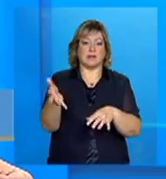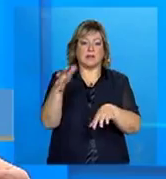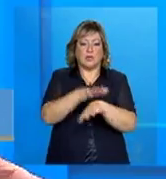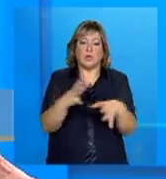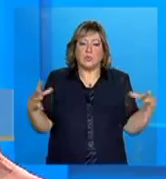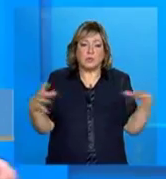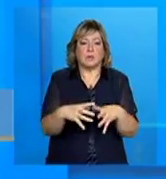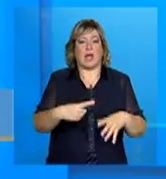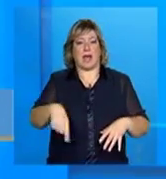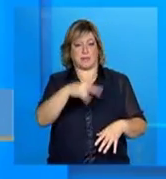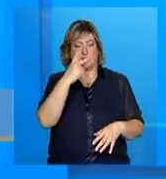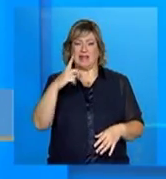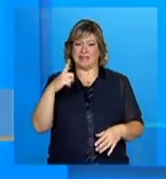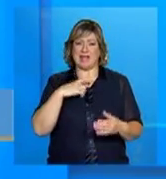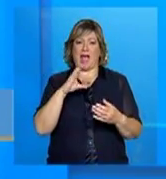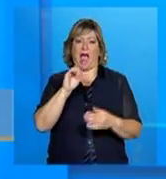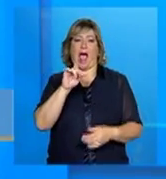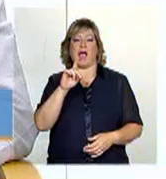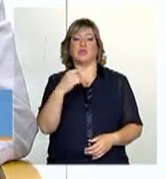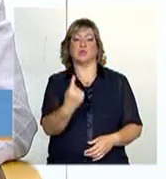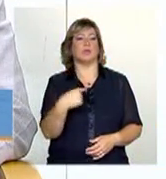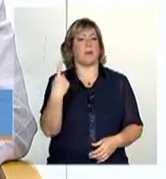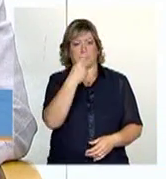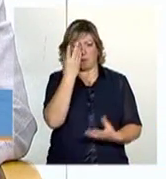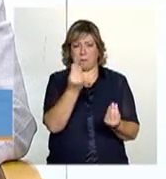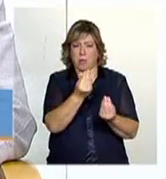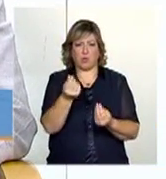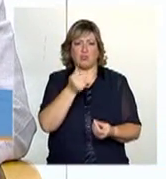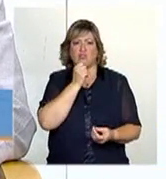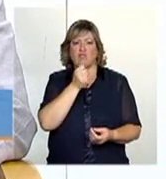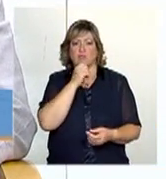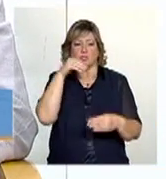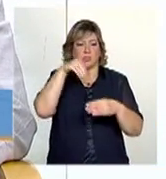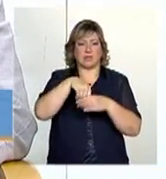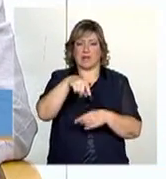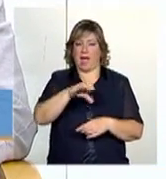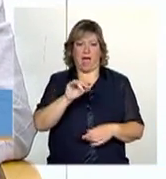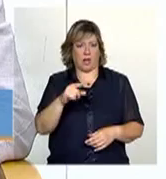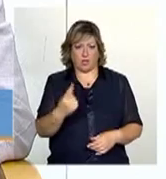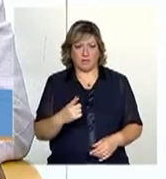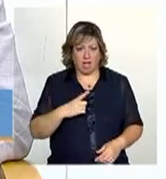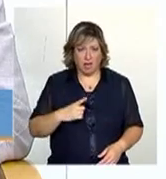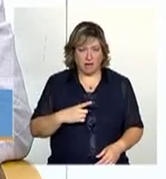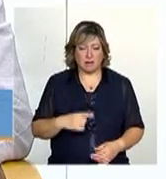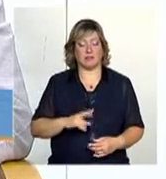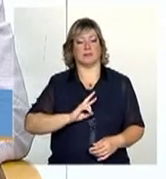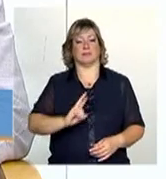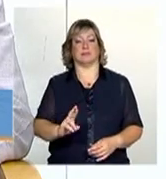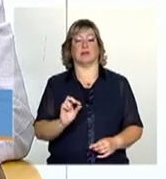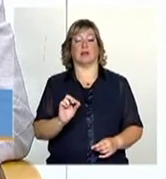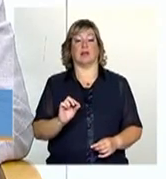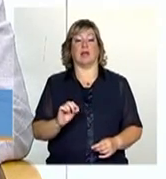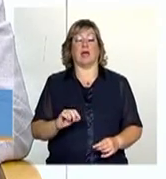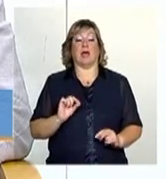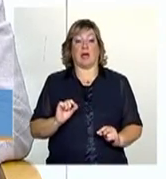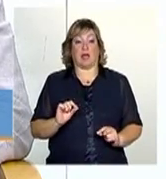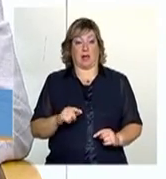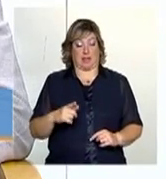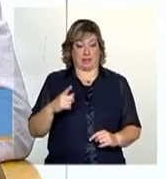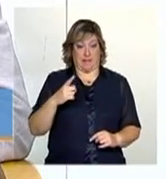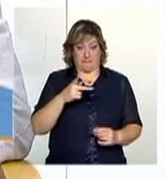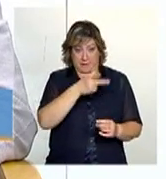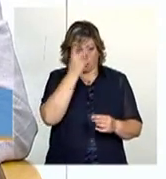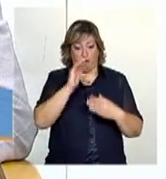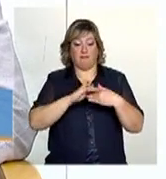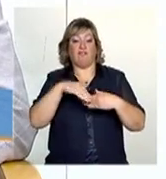muitas pessoas fora desse cadastro? Adriana, a nossa avaliação é que não, não existem muitas pessoas fora do cadastro, mas que nós